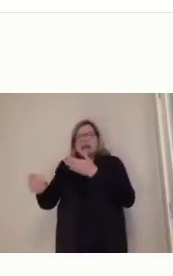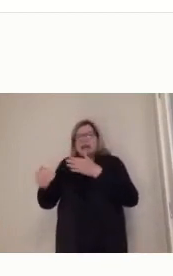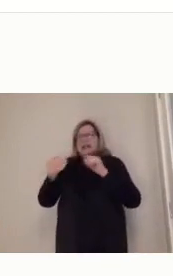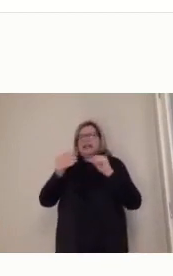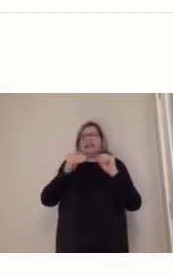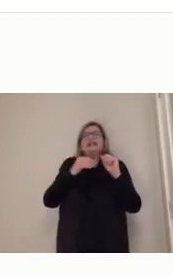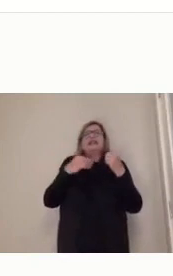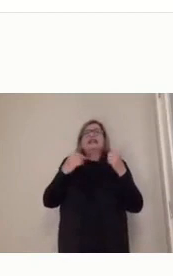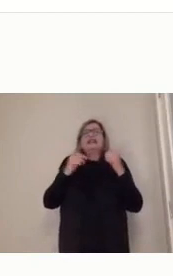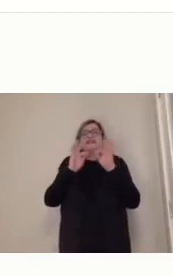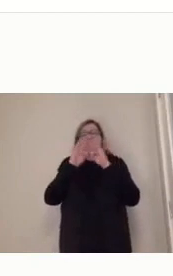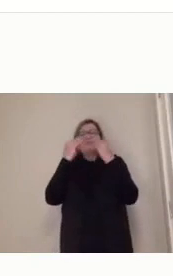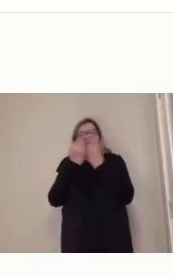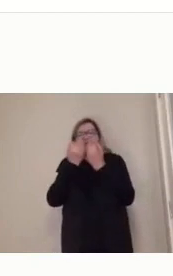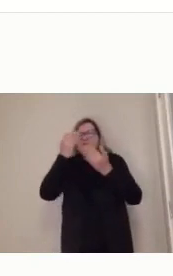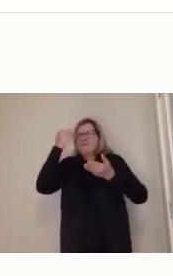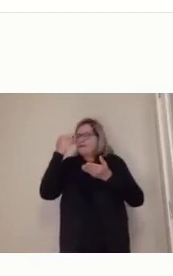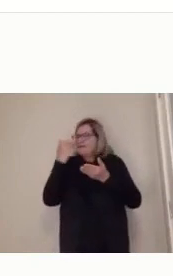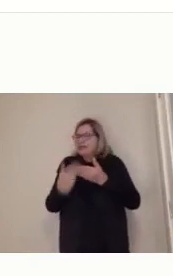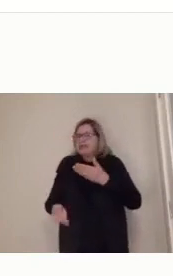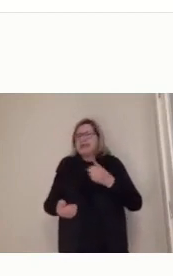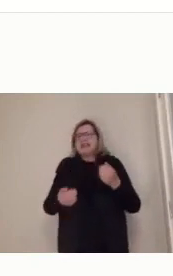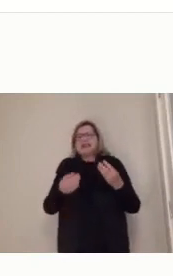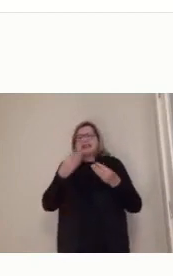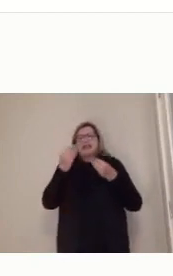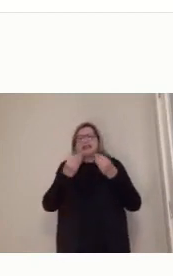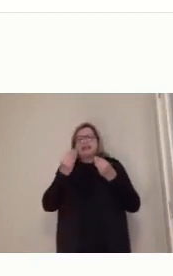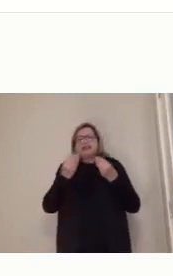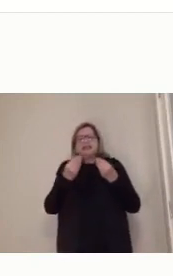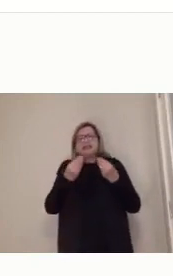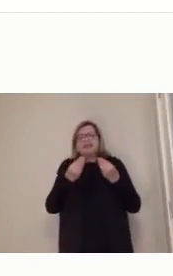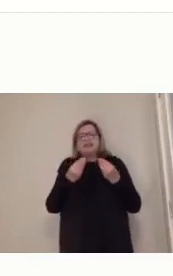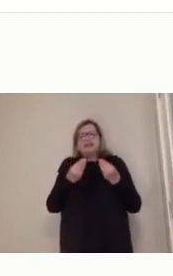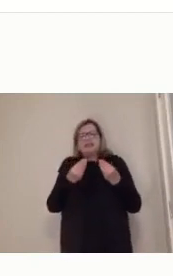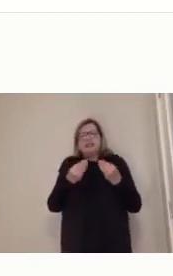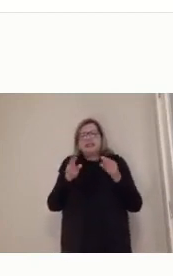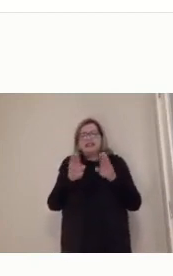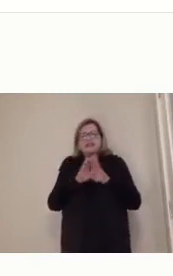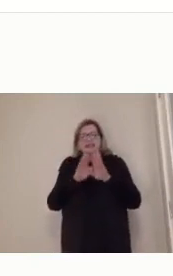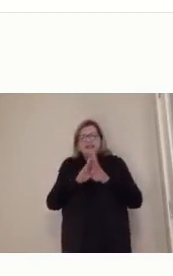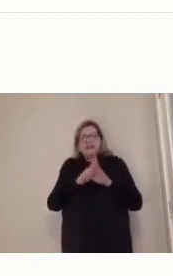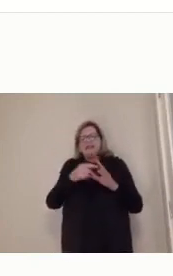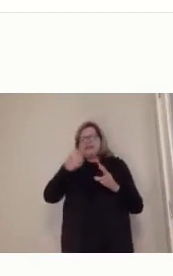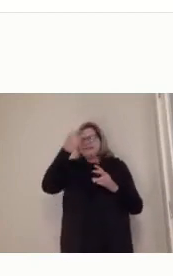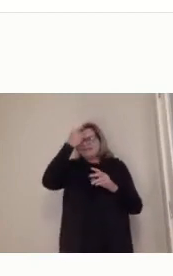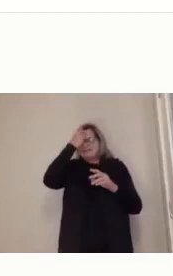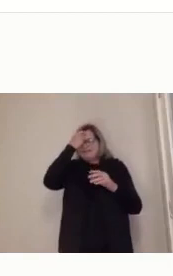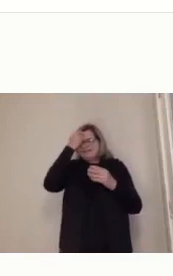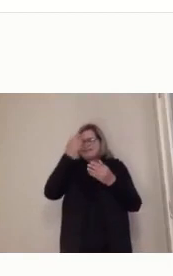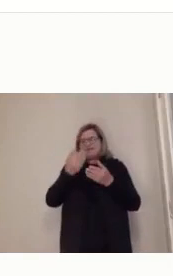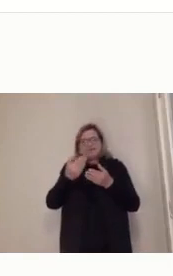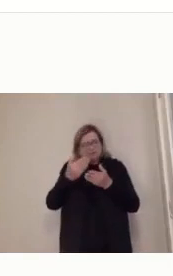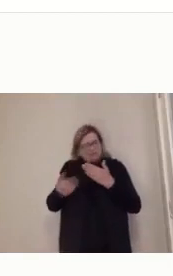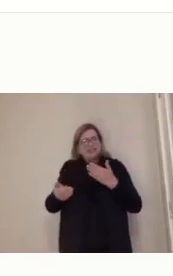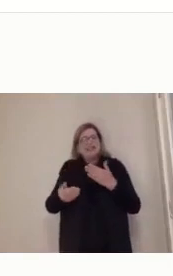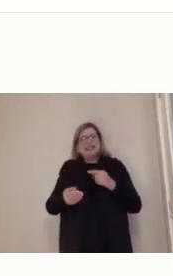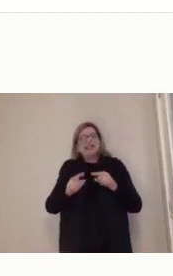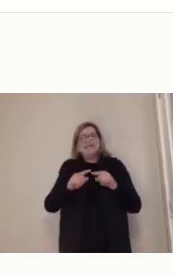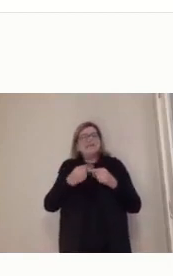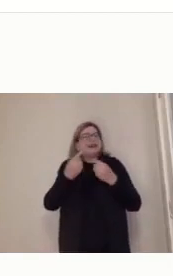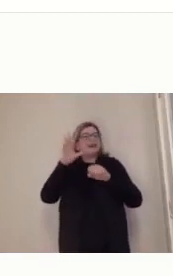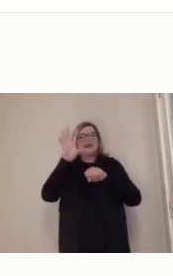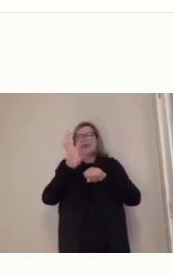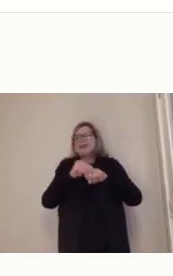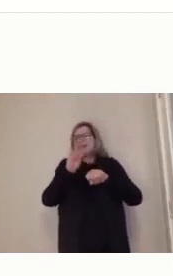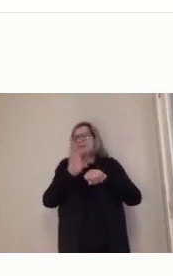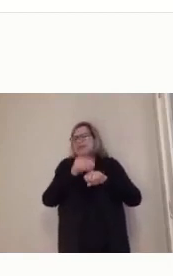até a sua dignidade. Mas tirar o seu conhecimento, ninguém tira de você, né? Então, se o conhecimento está aí, ele vai dizer pronto,